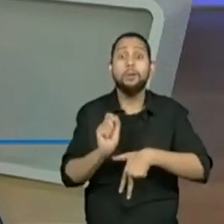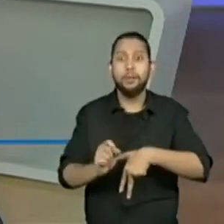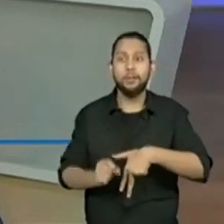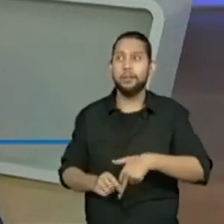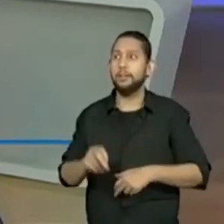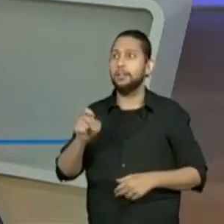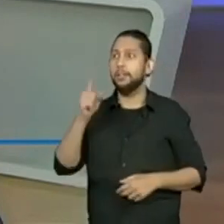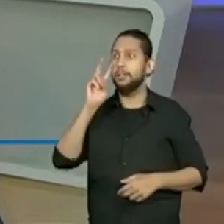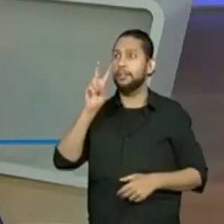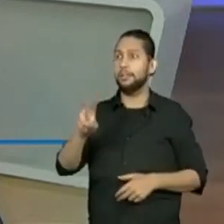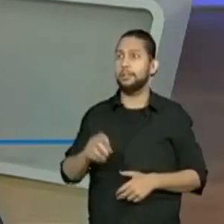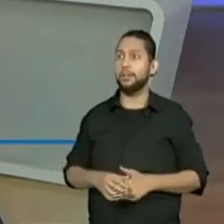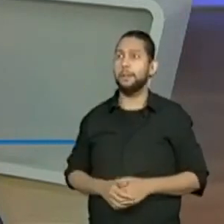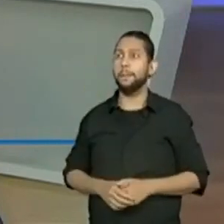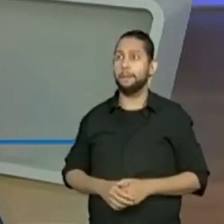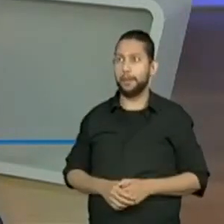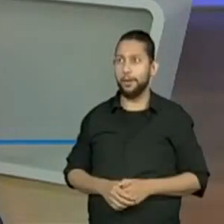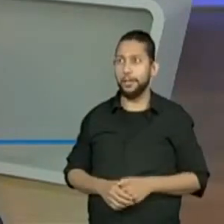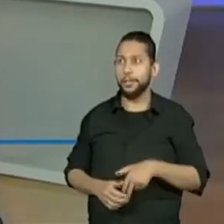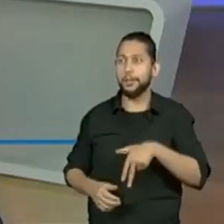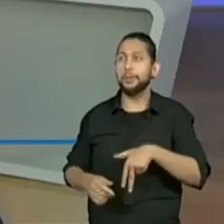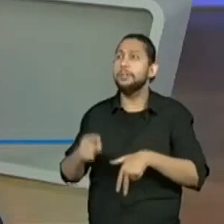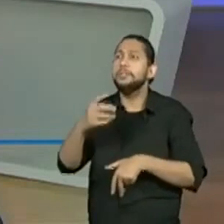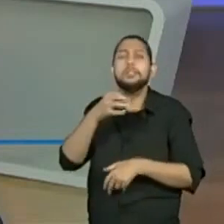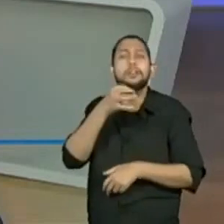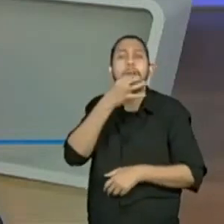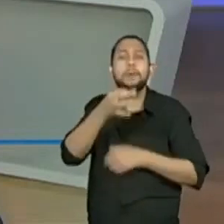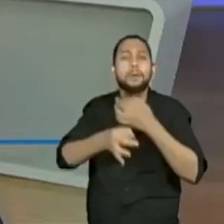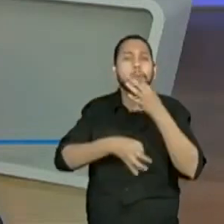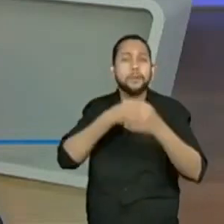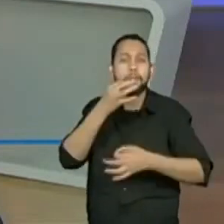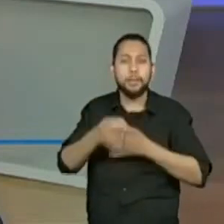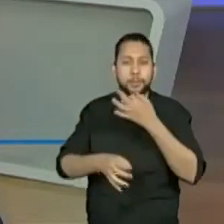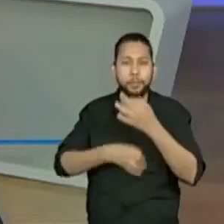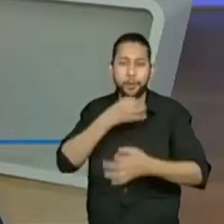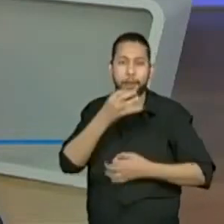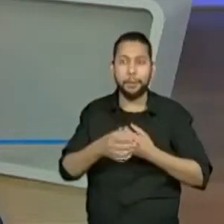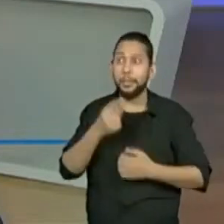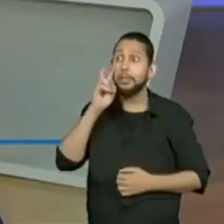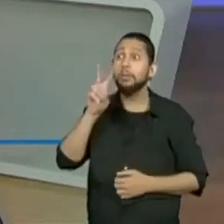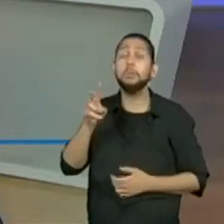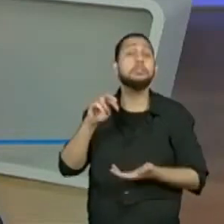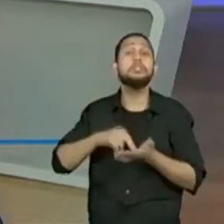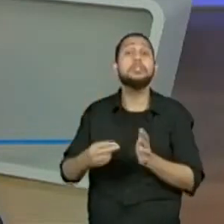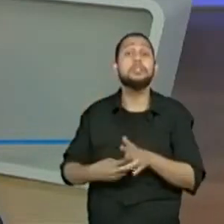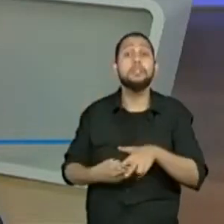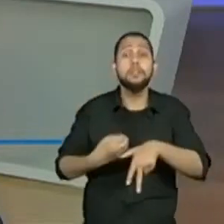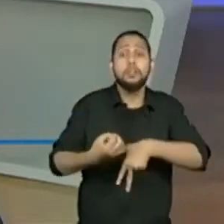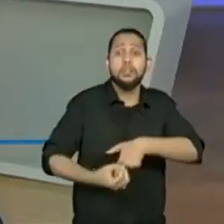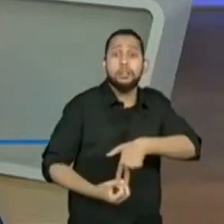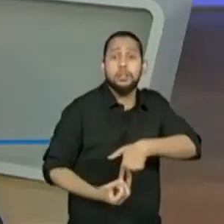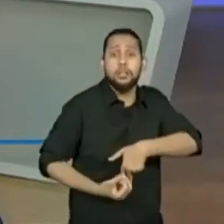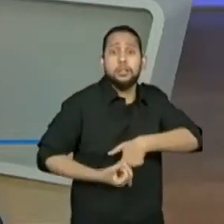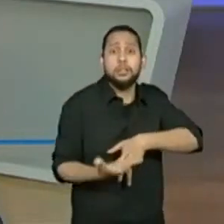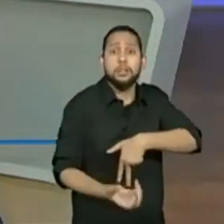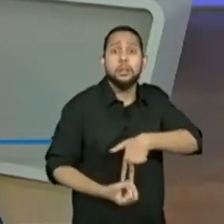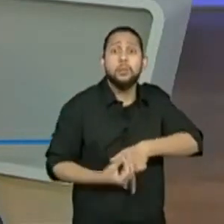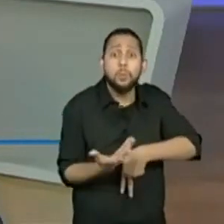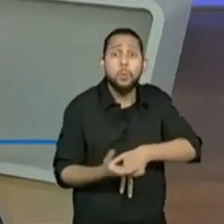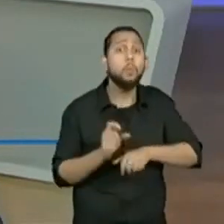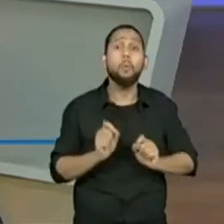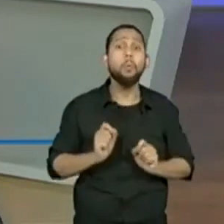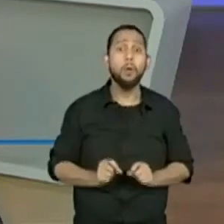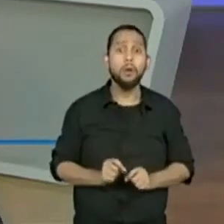O que vocês acham do que seria o eu lírico dentro de um poema ou dentro de uma poesia? Esse é o poético.